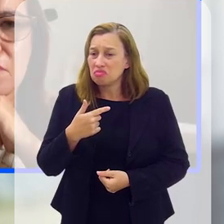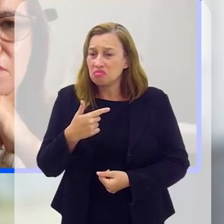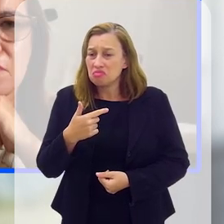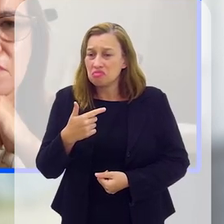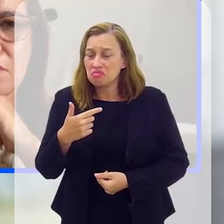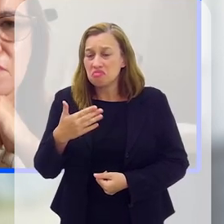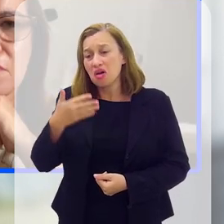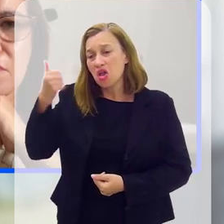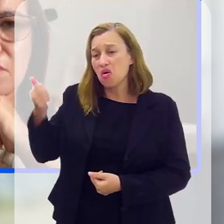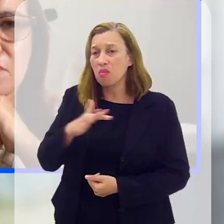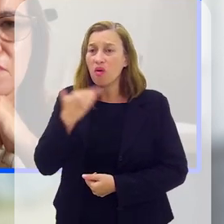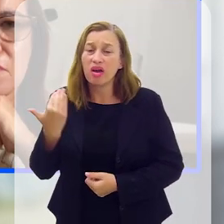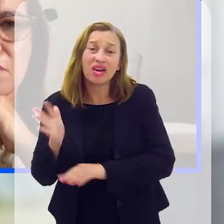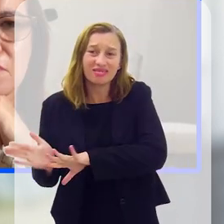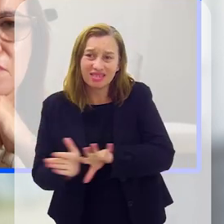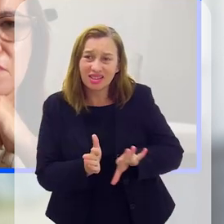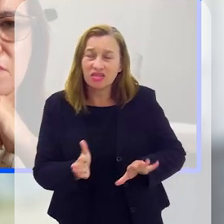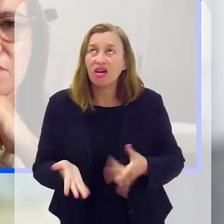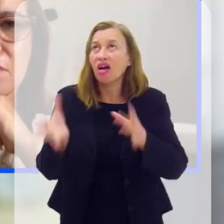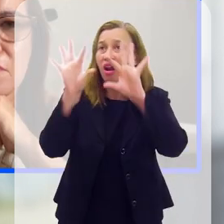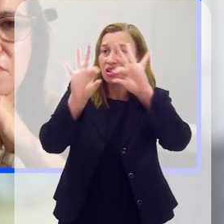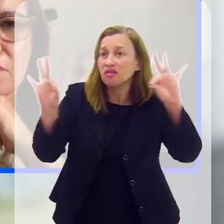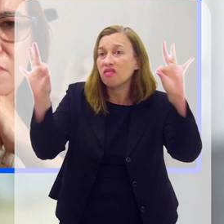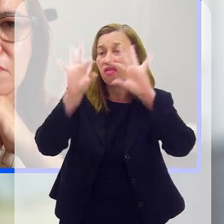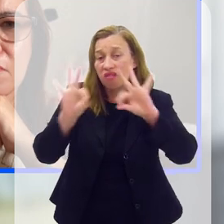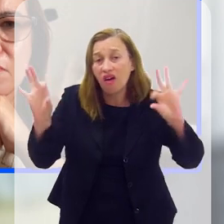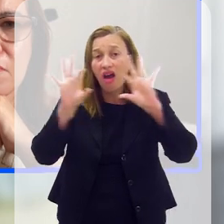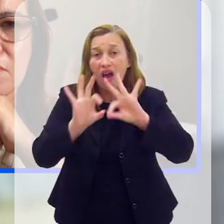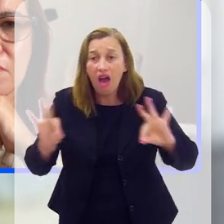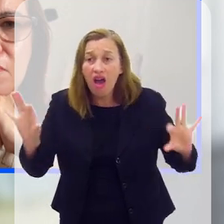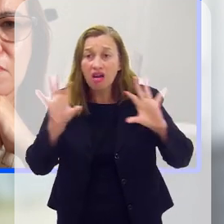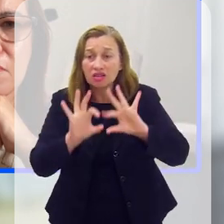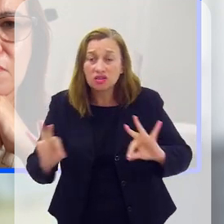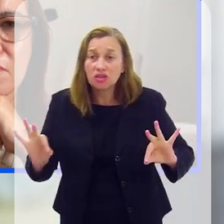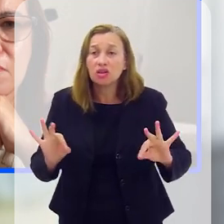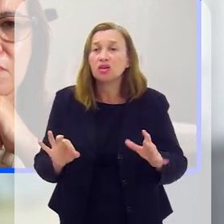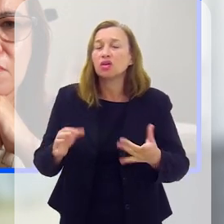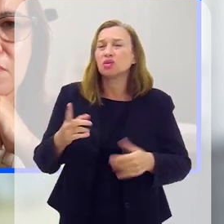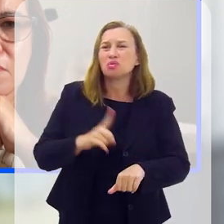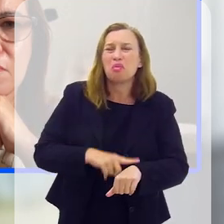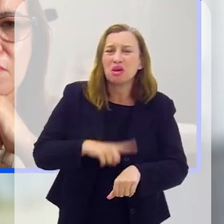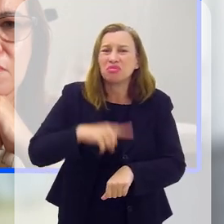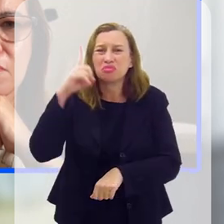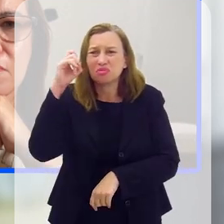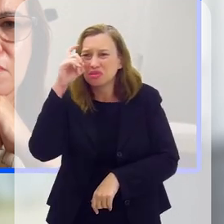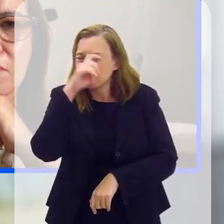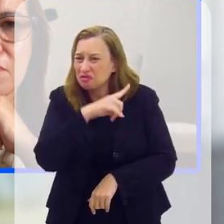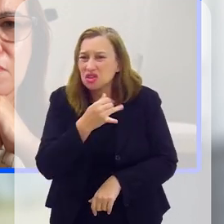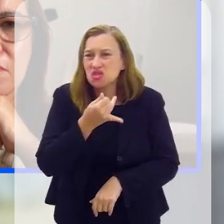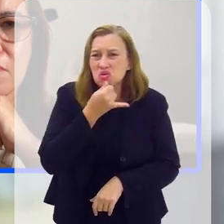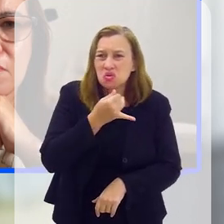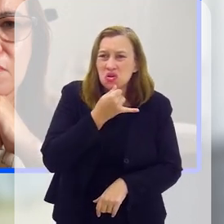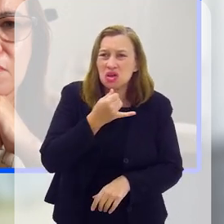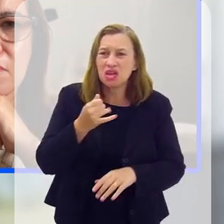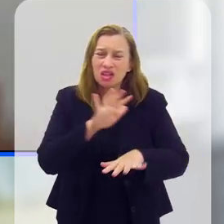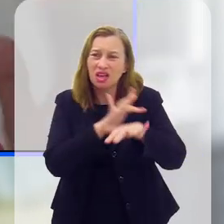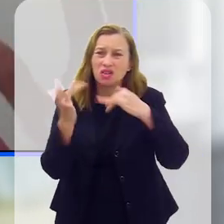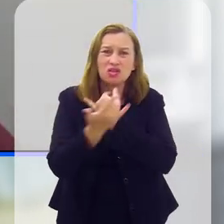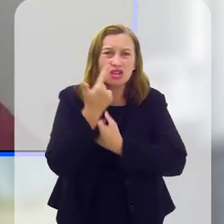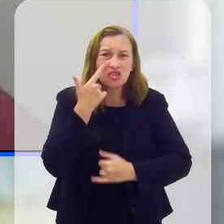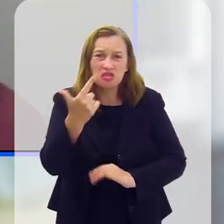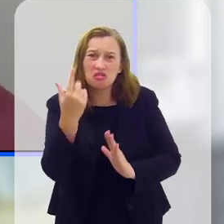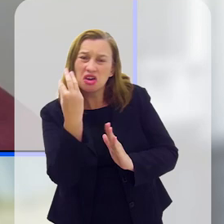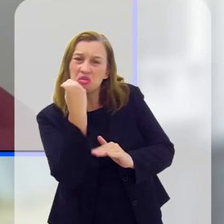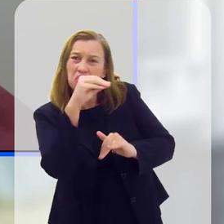ainda mais, aquelas frases que vêm, muitas vezes, num momento de desesperança ou de desespero, que é importante, às vezes, até nas redes sociais.